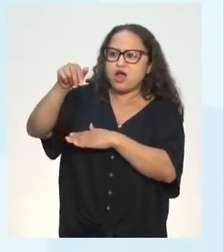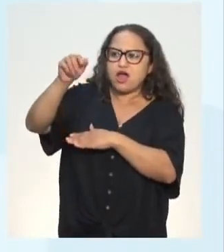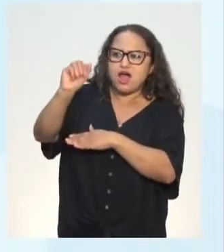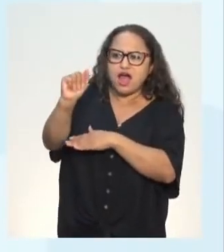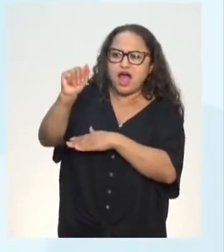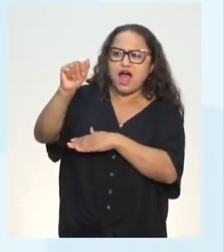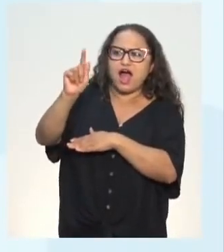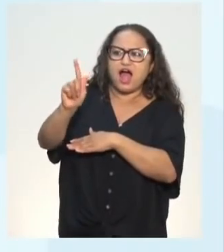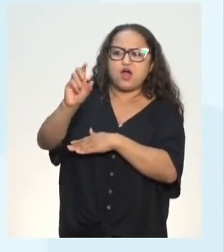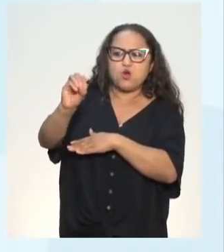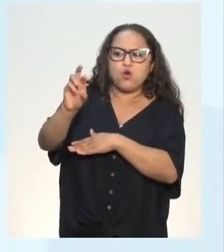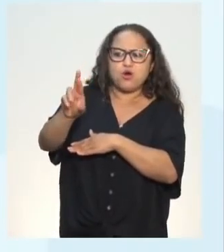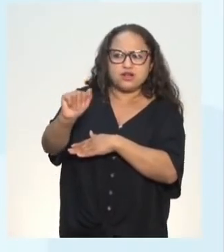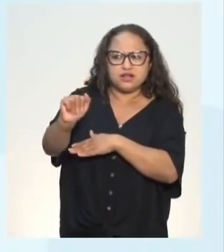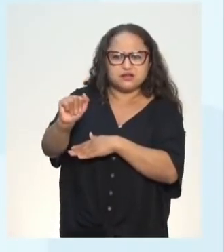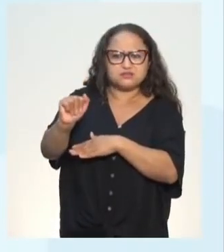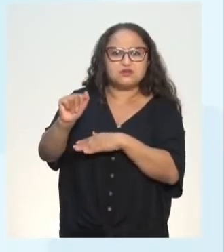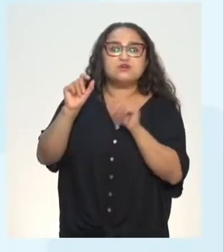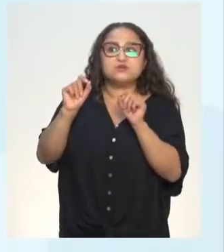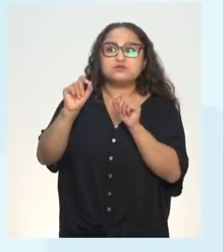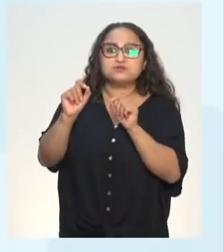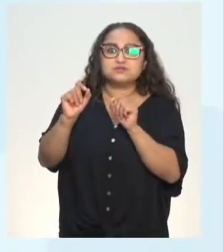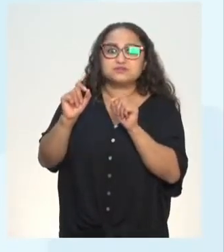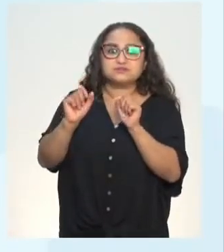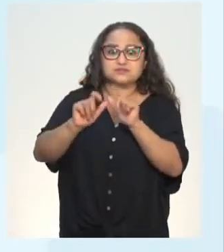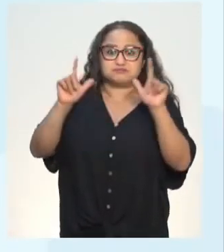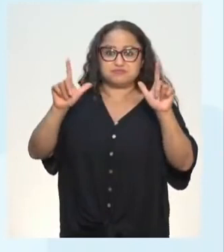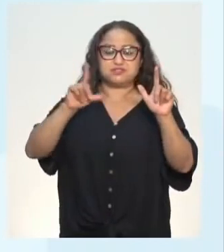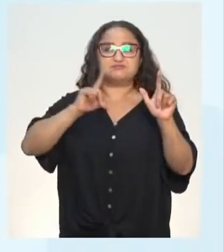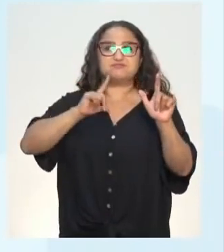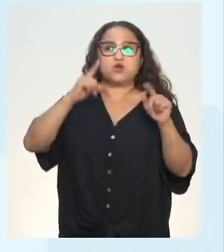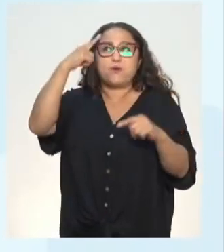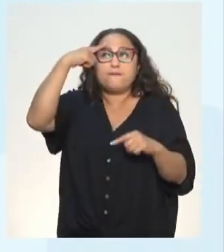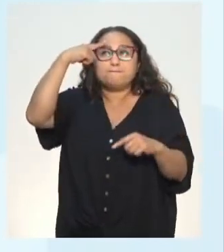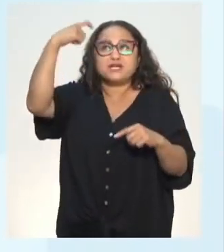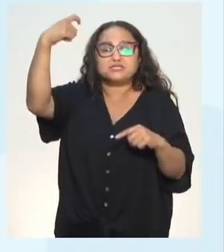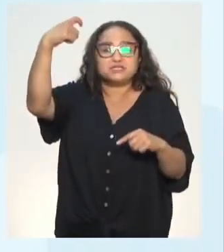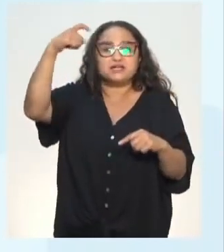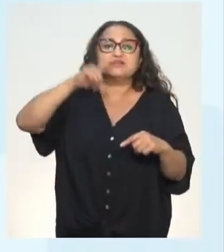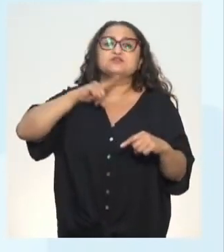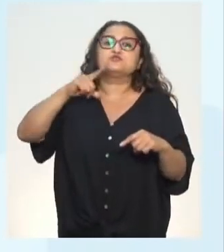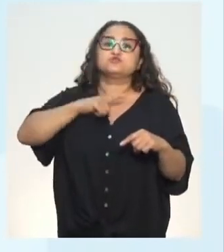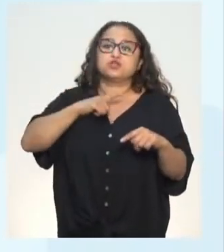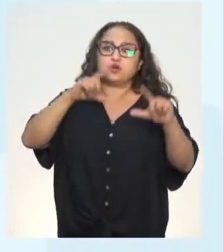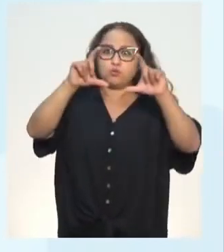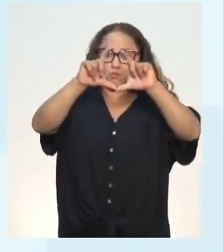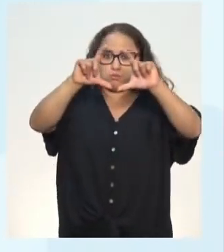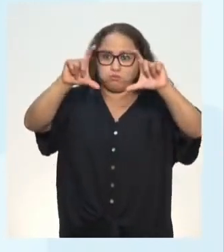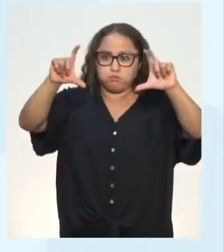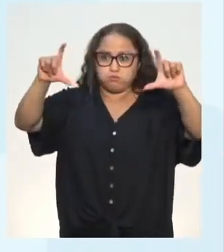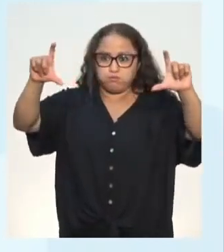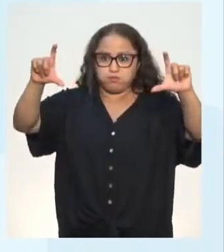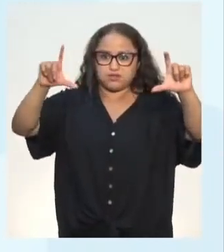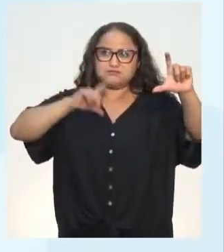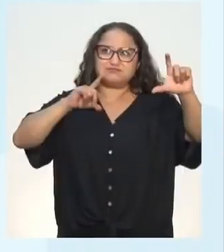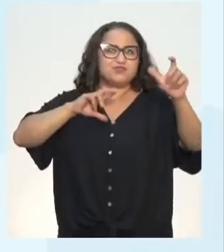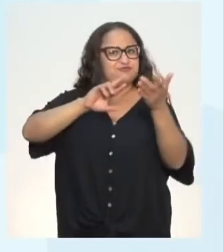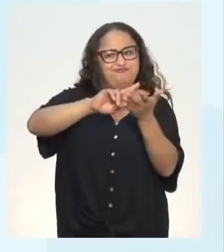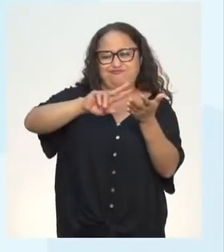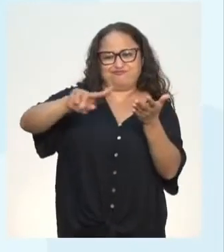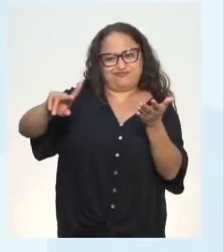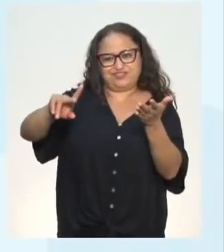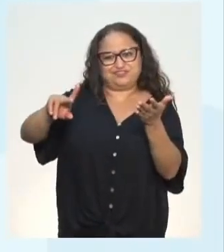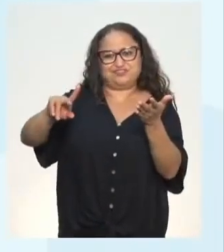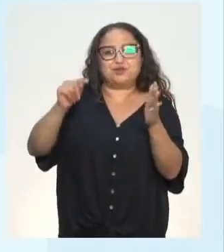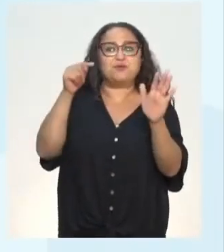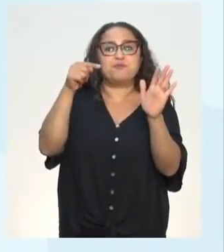voltar aqui para vocês perceberem que eu tenho uma ideia, certo? Eu tenho um período... Na verdade, eu tenho vários aqui, né? Porque até o